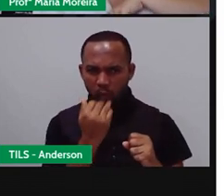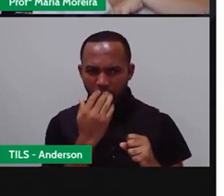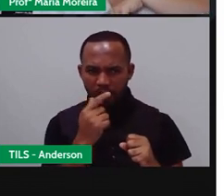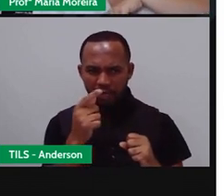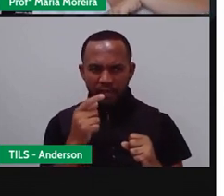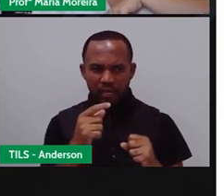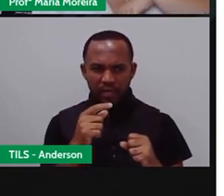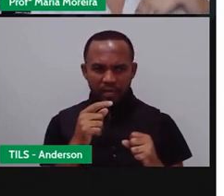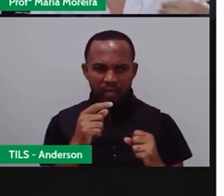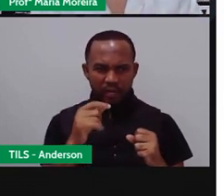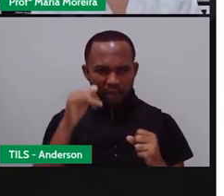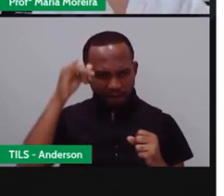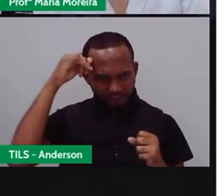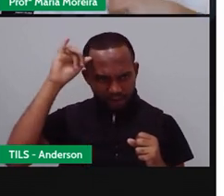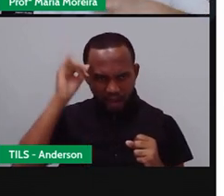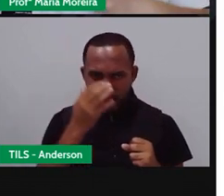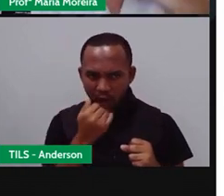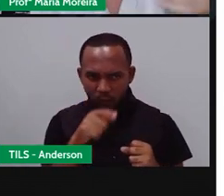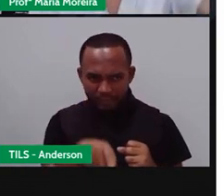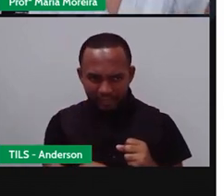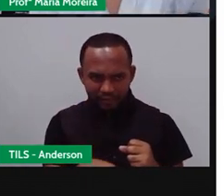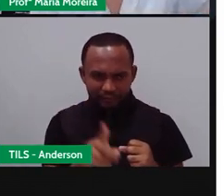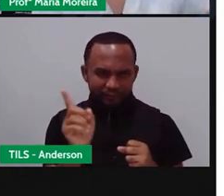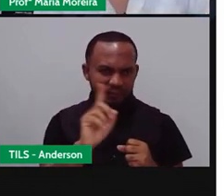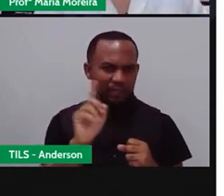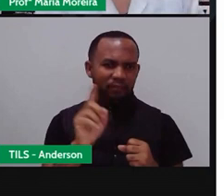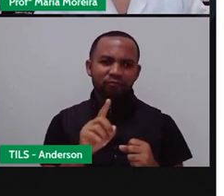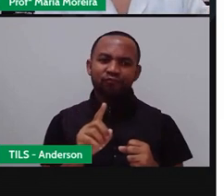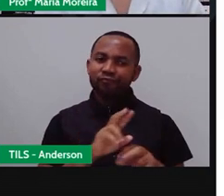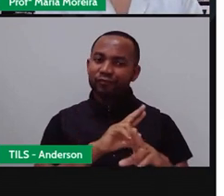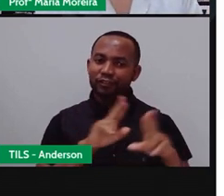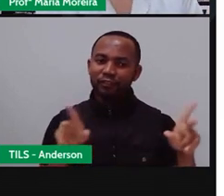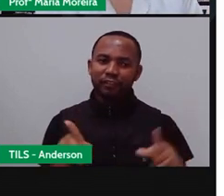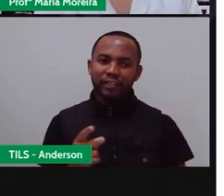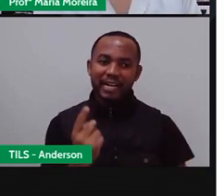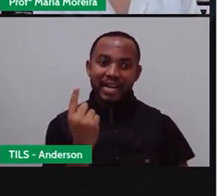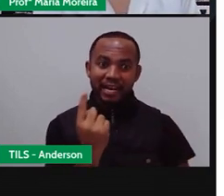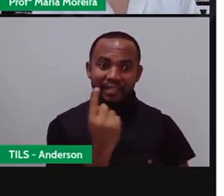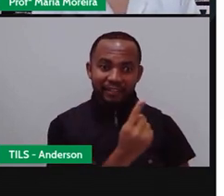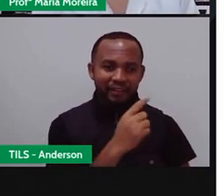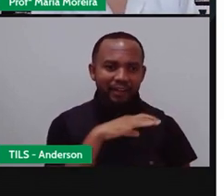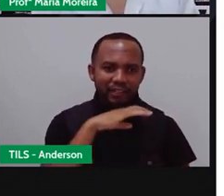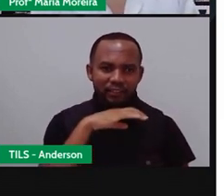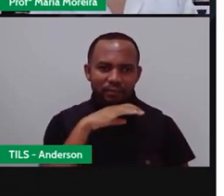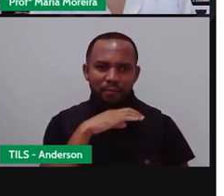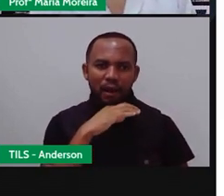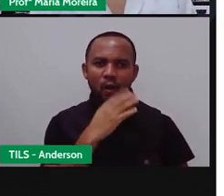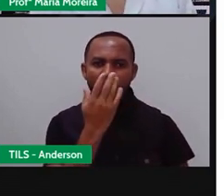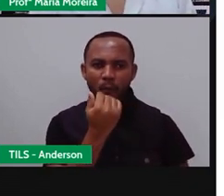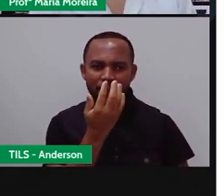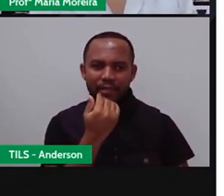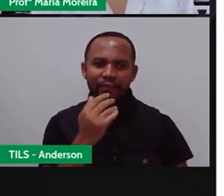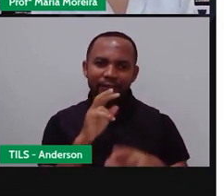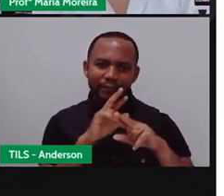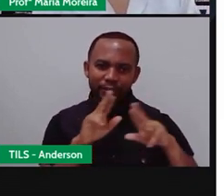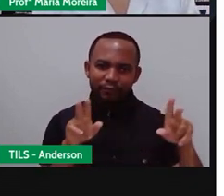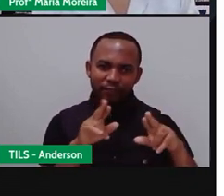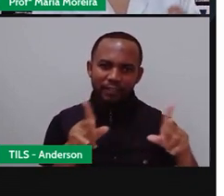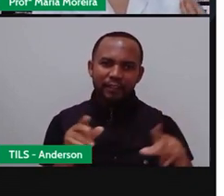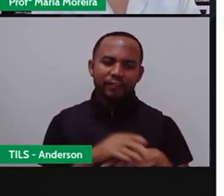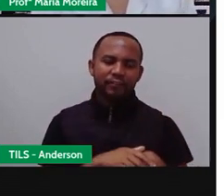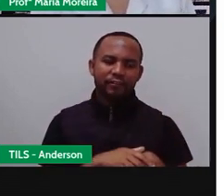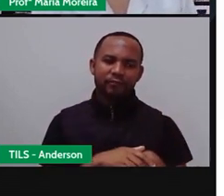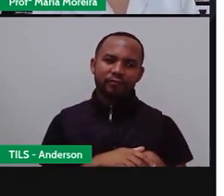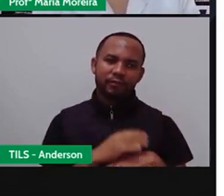a ração do hamster? Não. Cada animal tem o quê? A sua alimentação. E além da